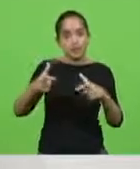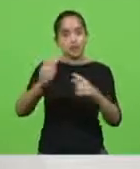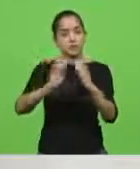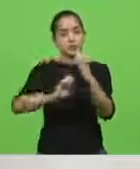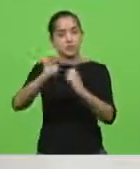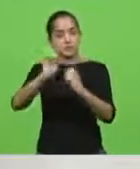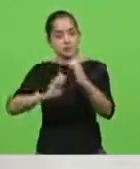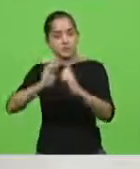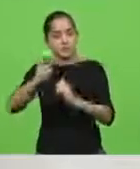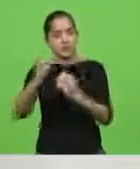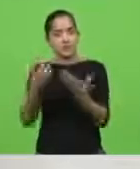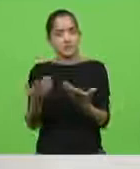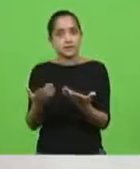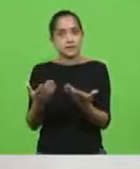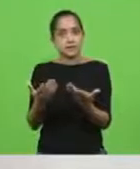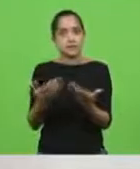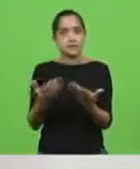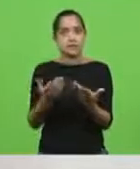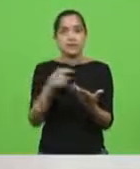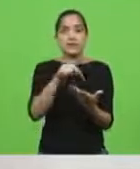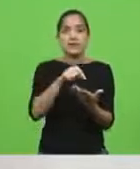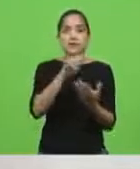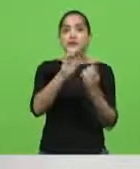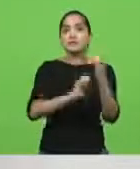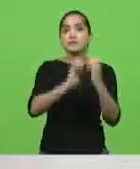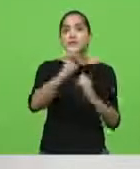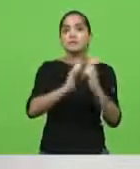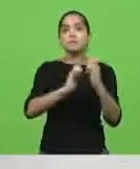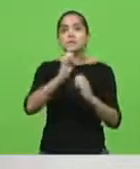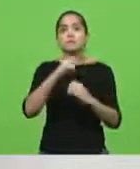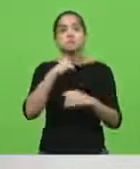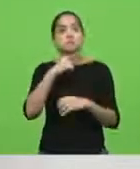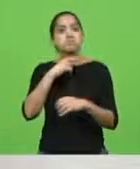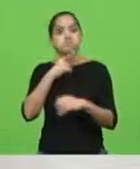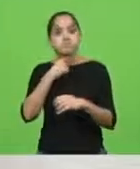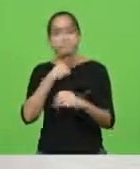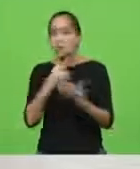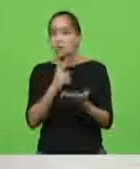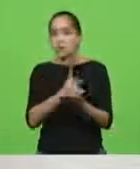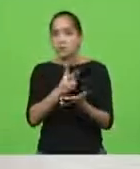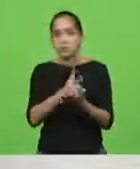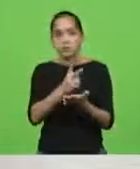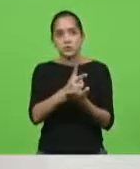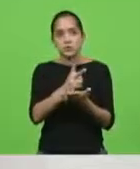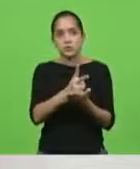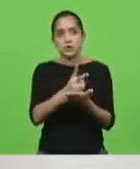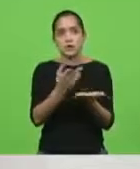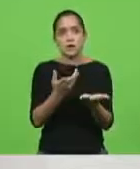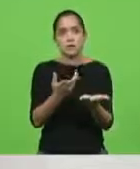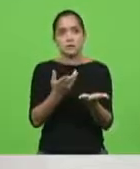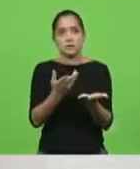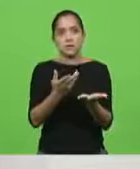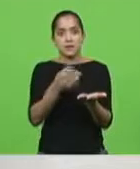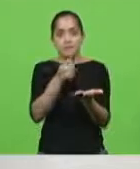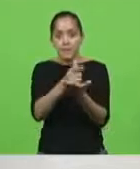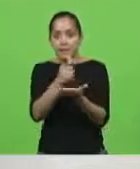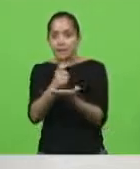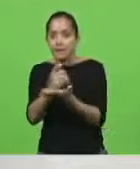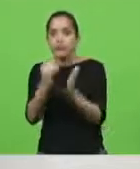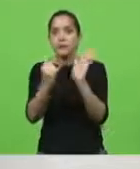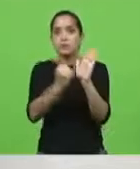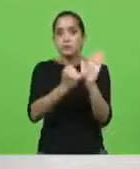as empresas que não têm, hoje, condições de manter em dia os seus compromissos fiscais.